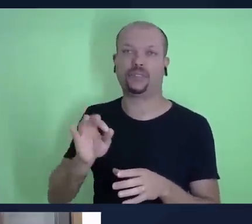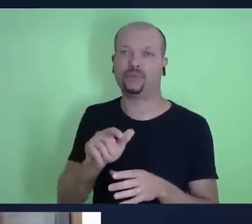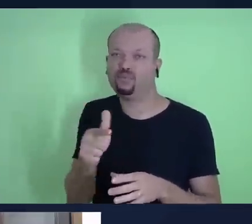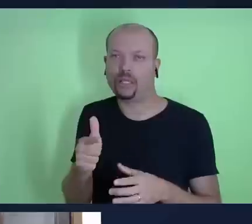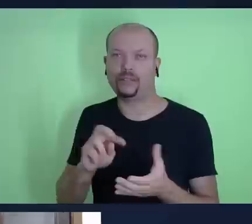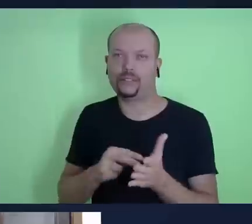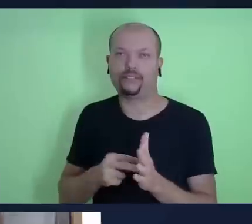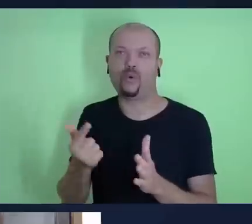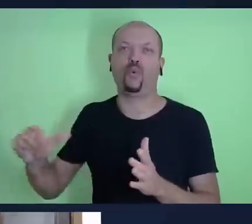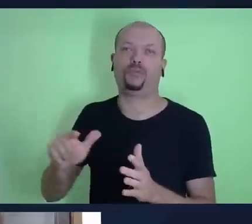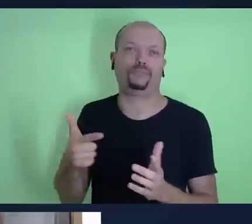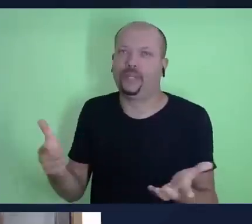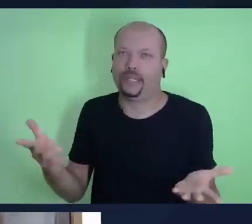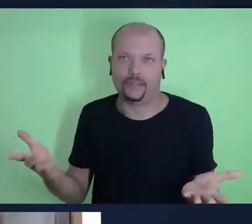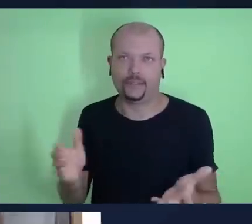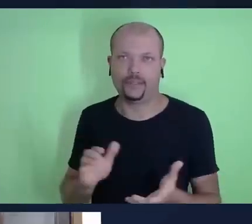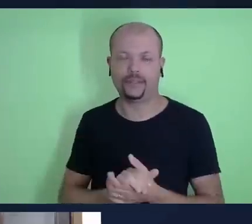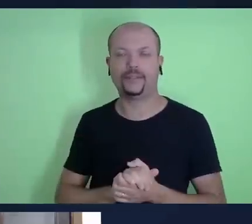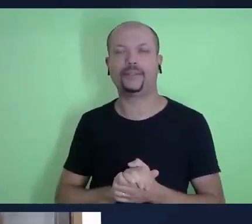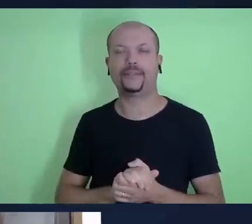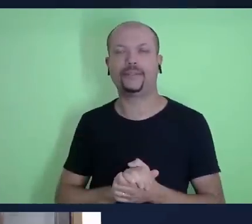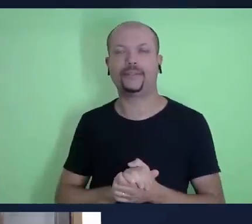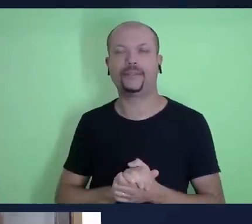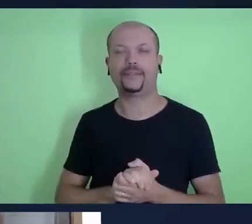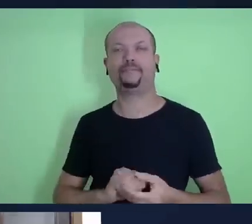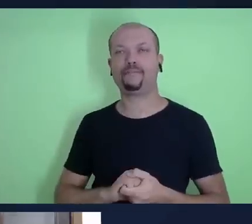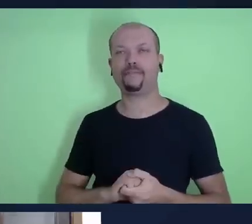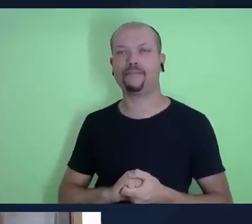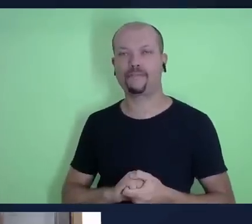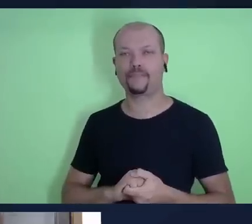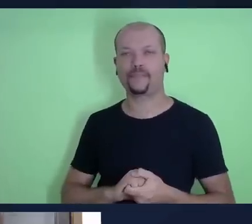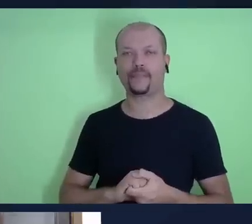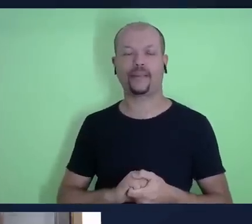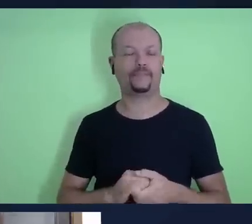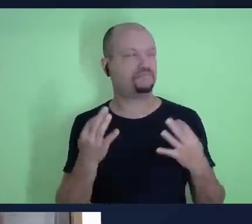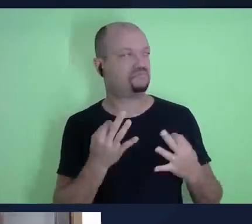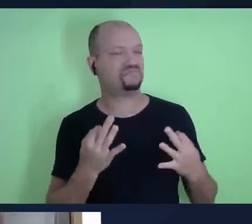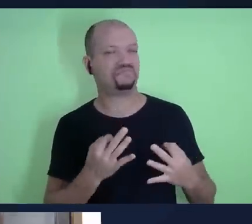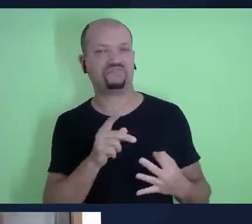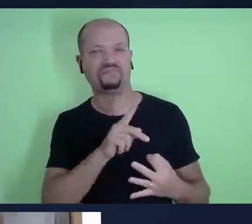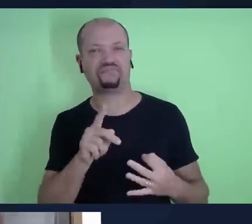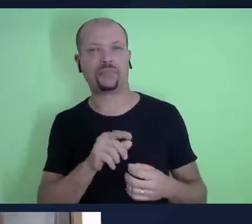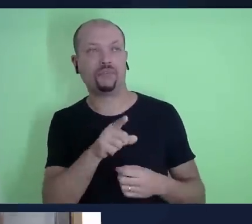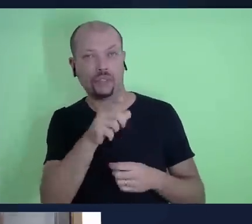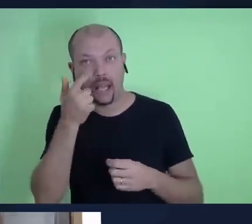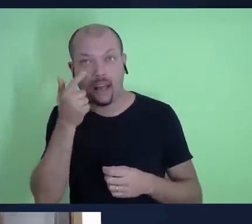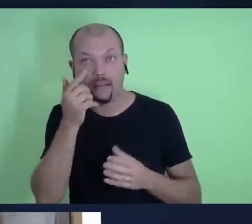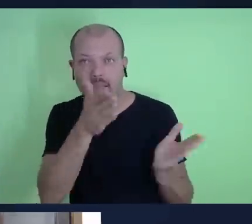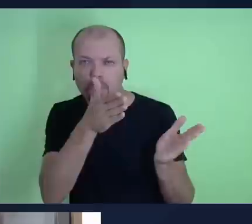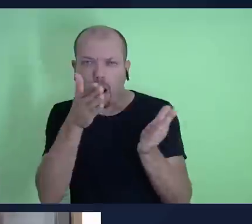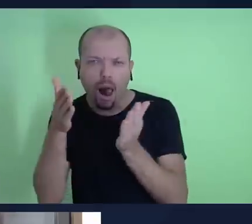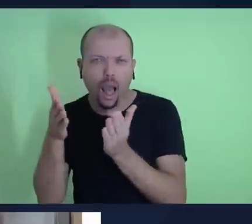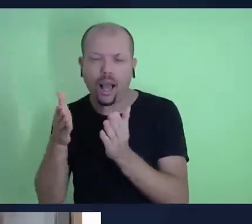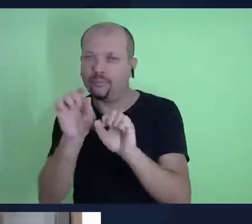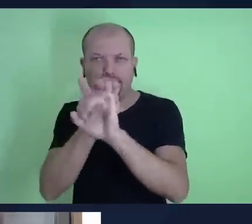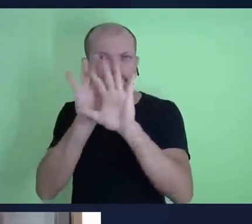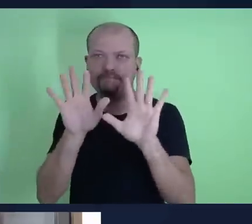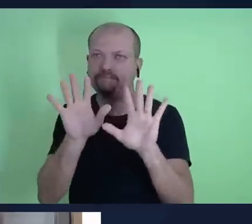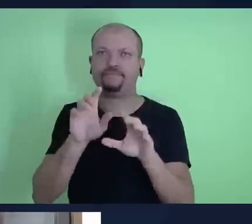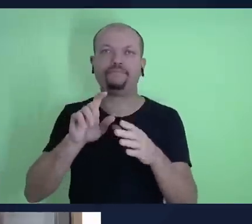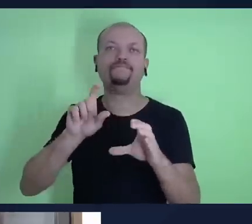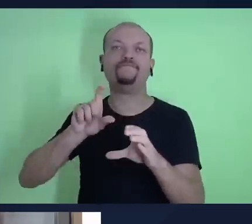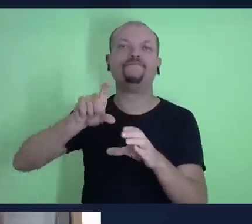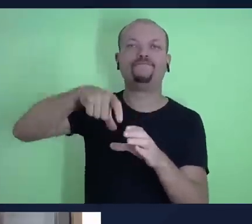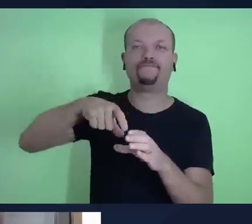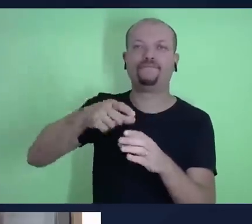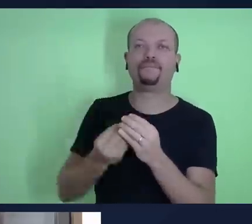do dízimo. Perfeito, professor Everson. Então, você que nos acompanha, você percebe que ficou muito claro onde surge o dízimo. E bem